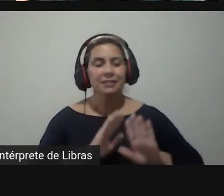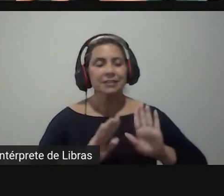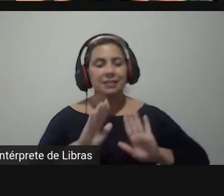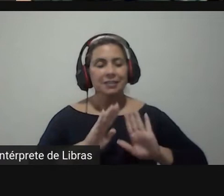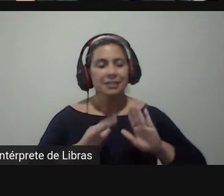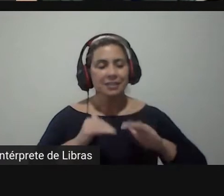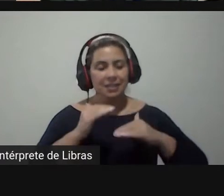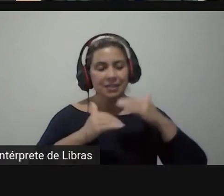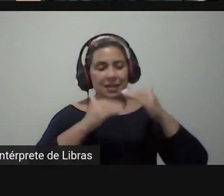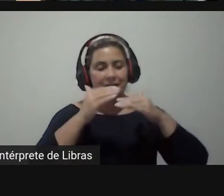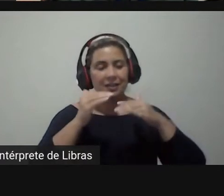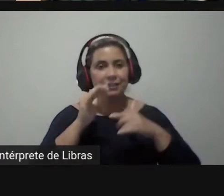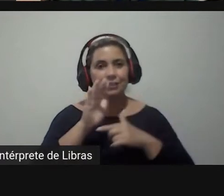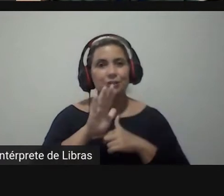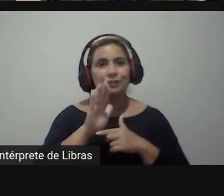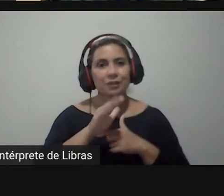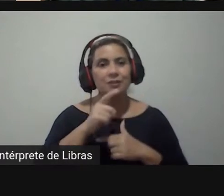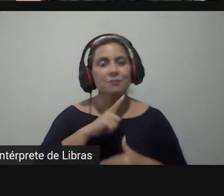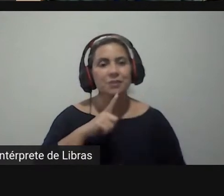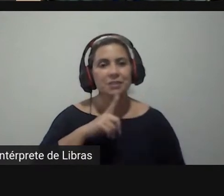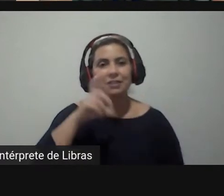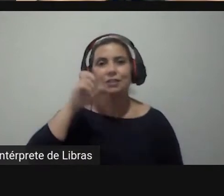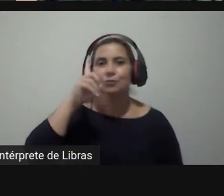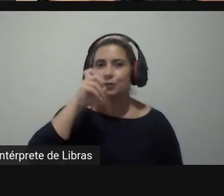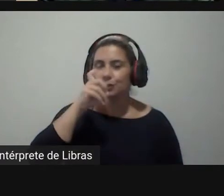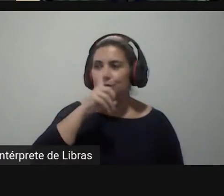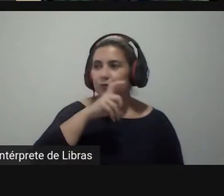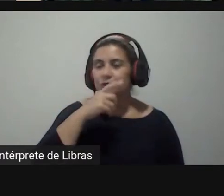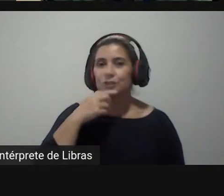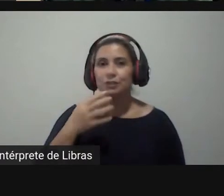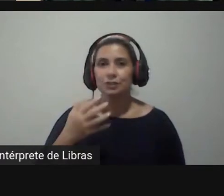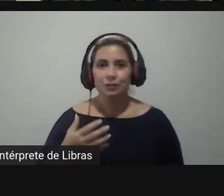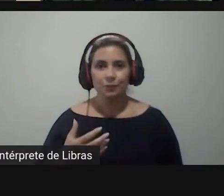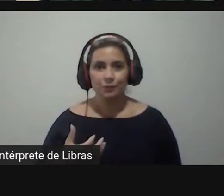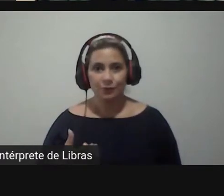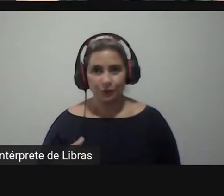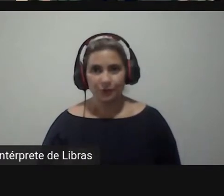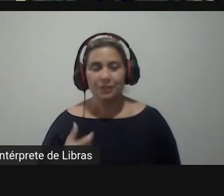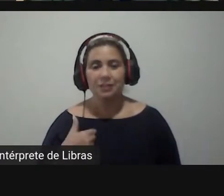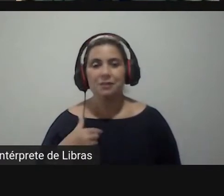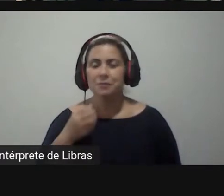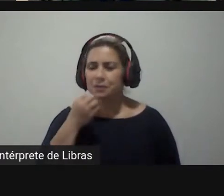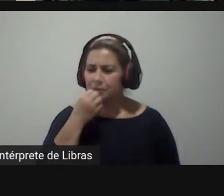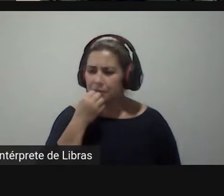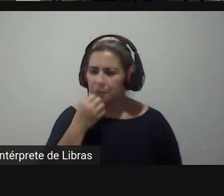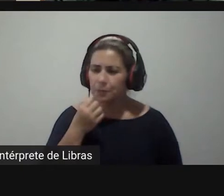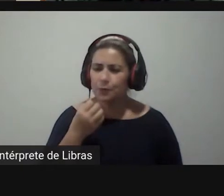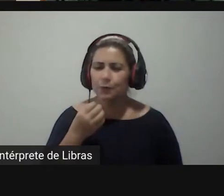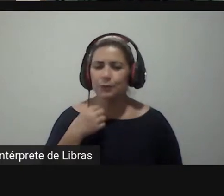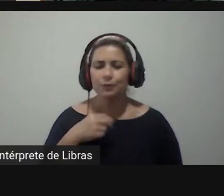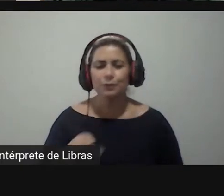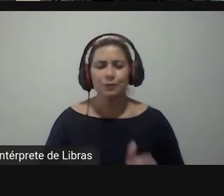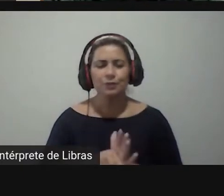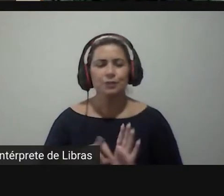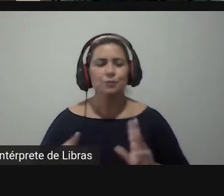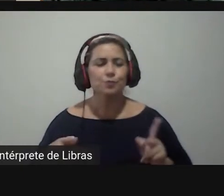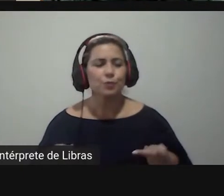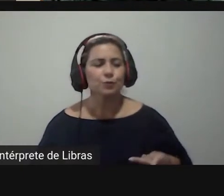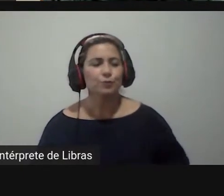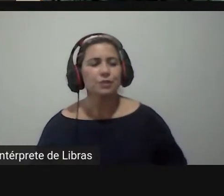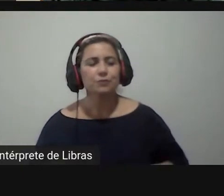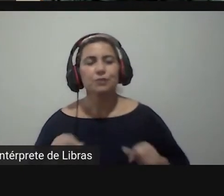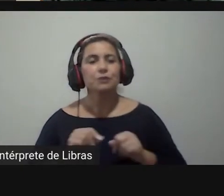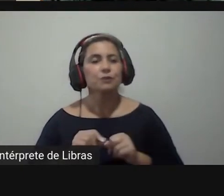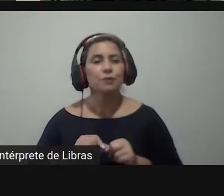decisões que nós temos dificuldade em tomar mas aquilo que nós somos bons nas emoções deixa isso com os humanos como é que você acha que está a